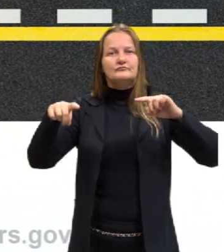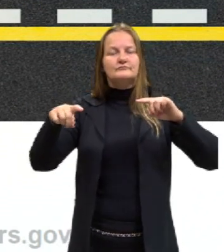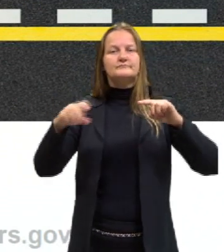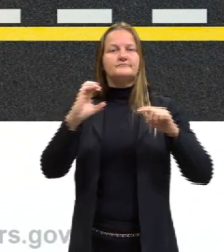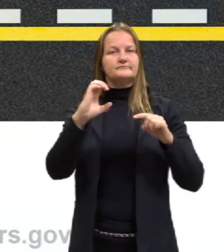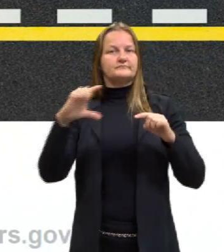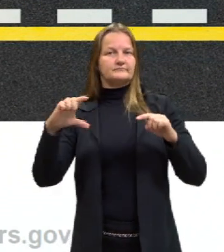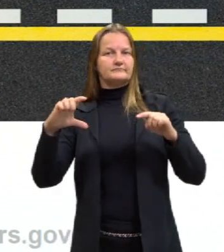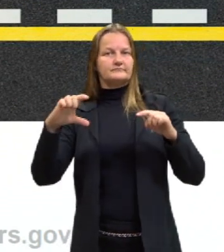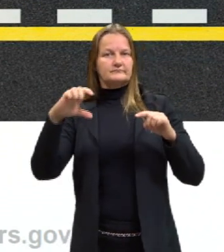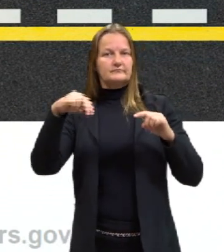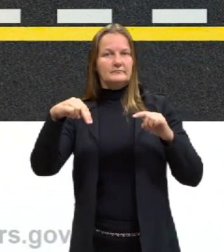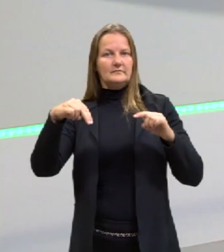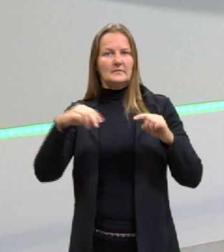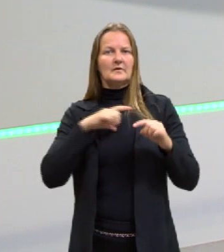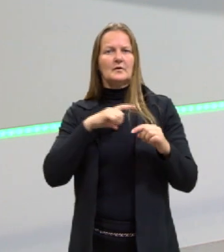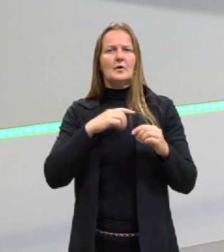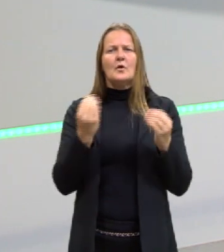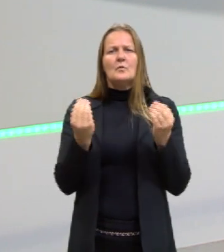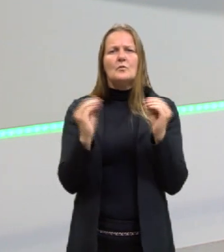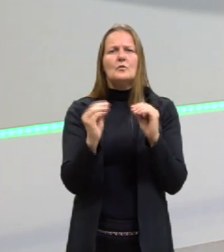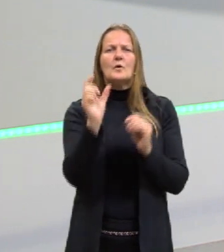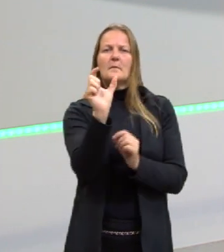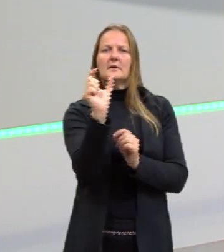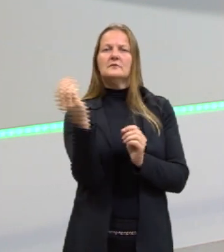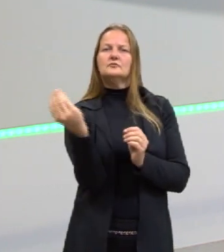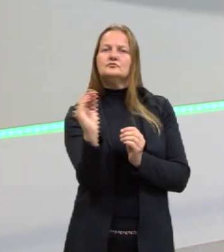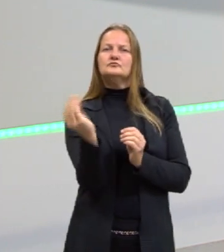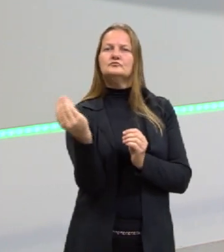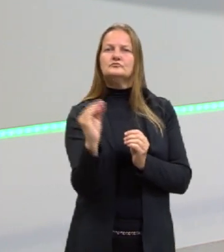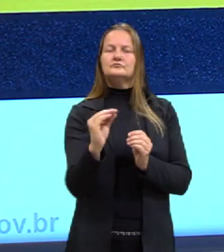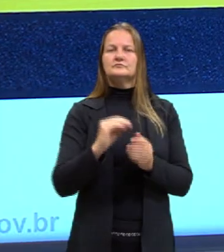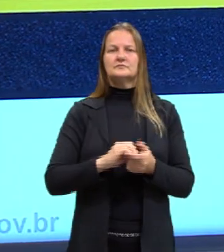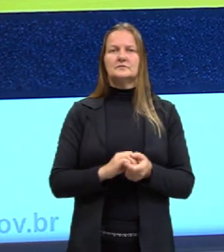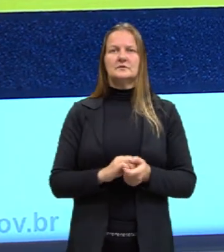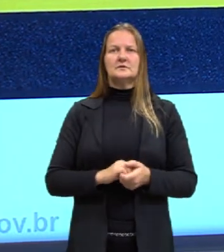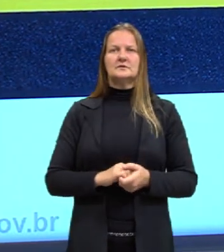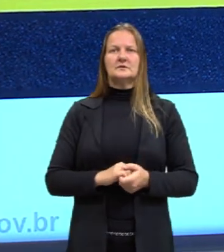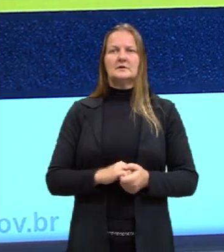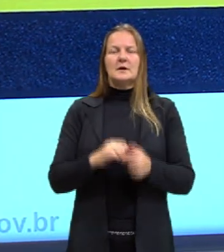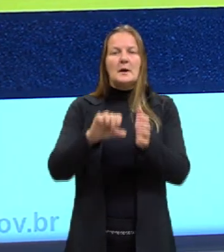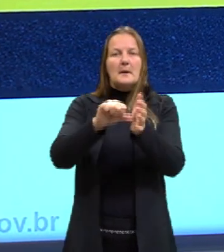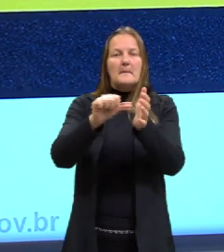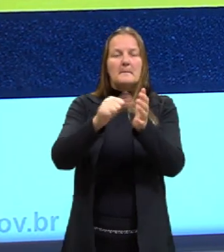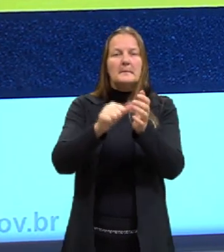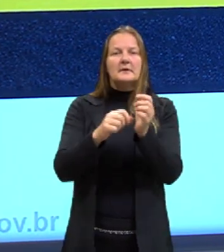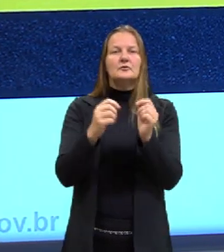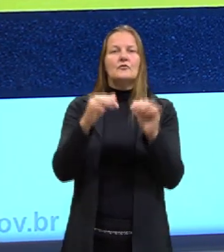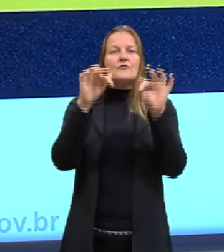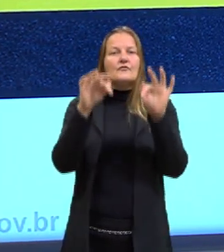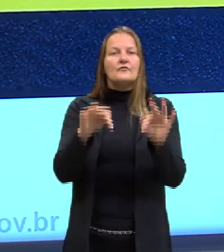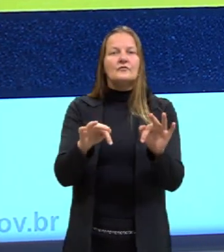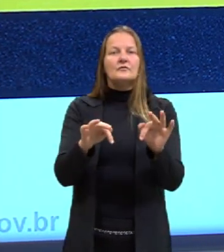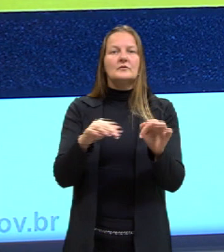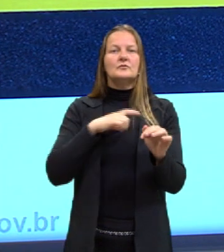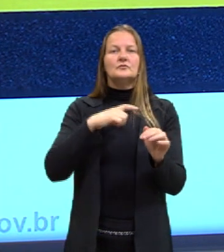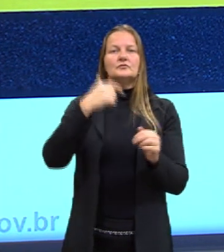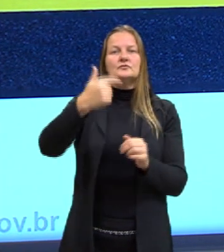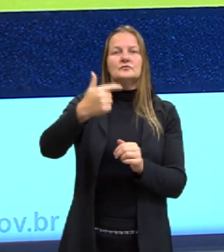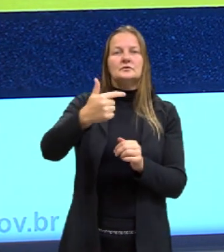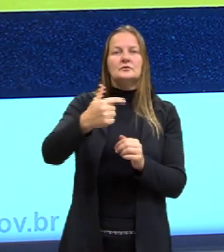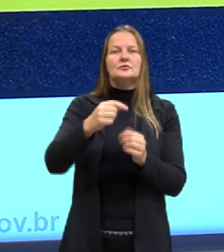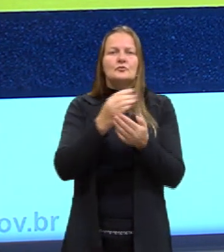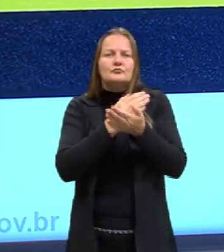a gente insere esse termo duas vezes. E, nesse primeiro, a gente tem o quê? Final. E, no segundo,